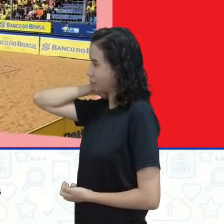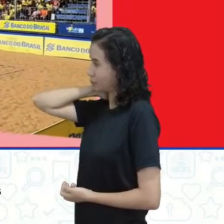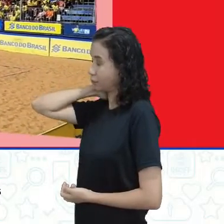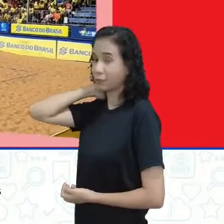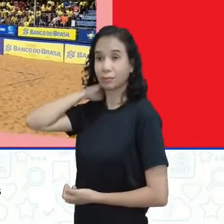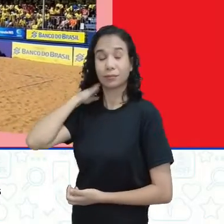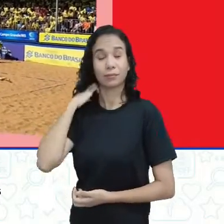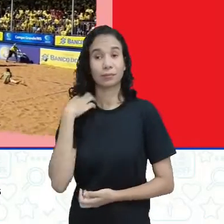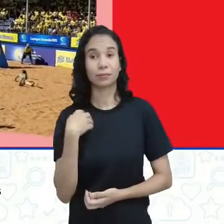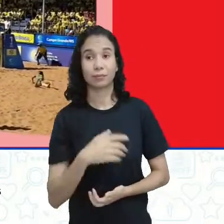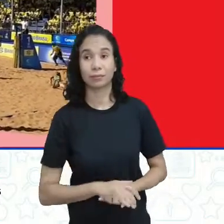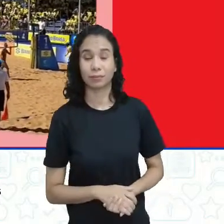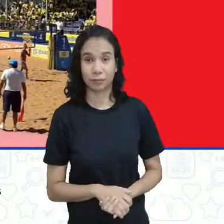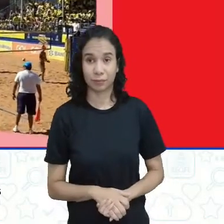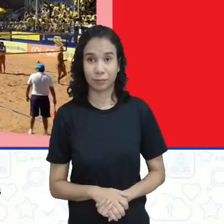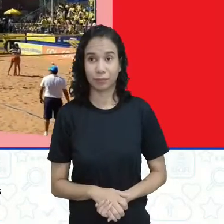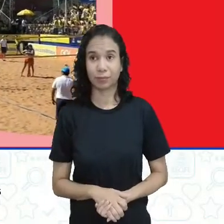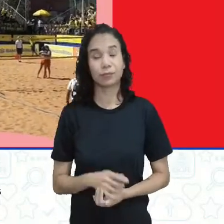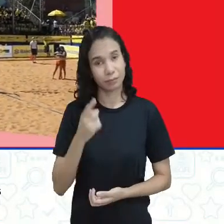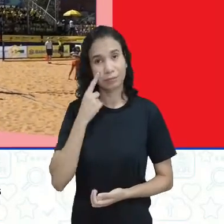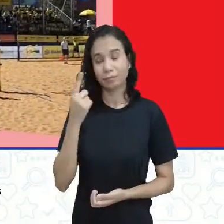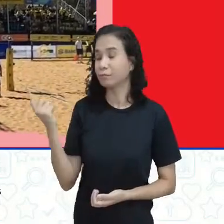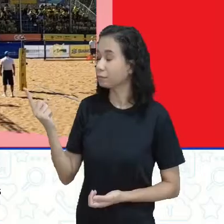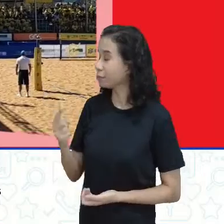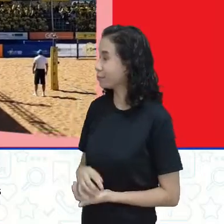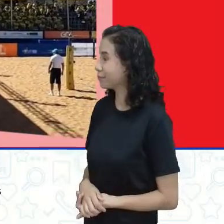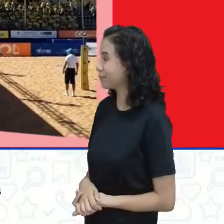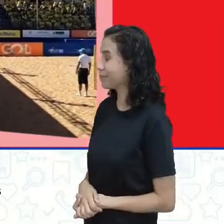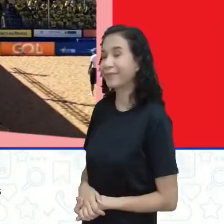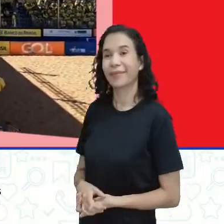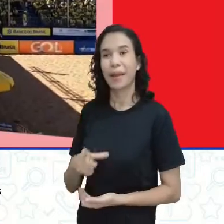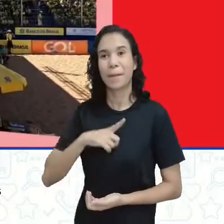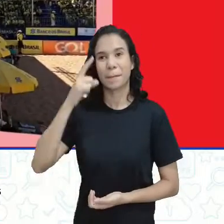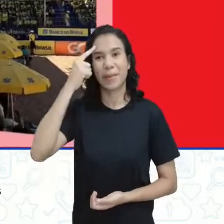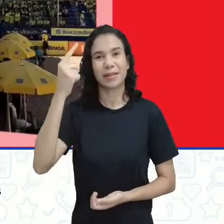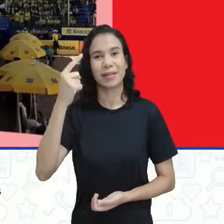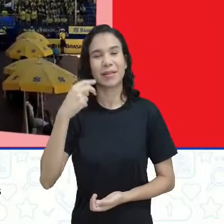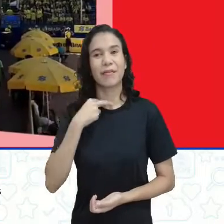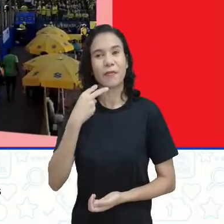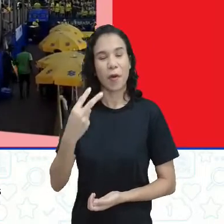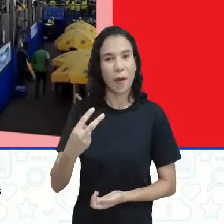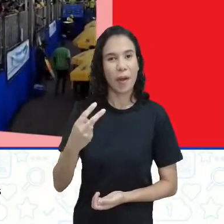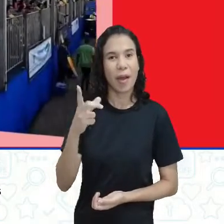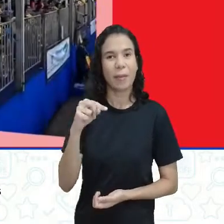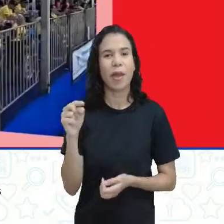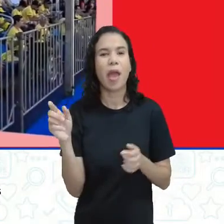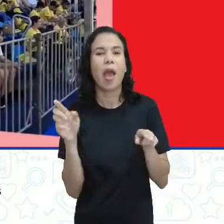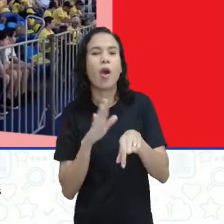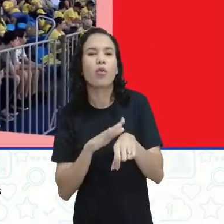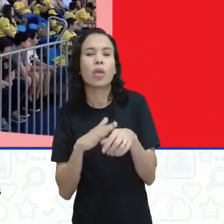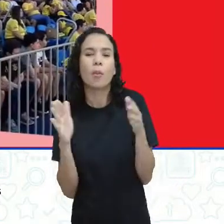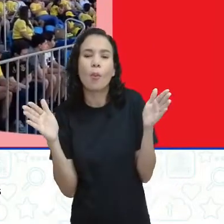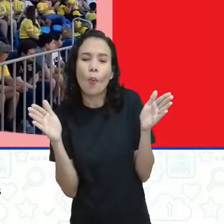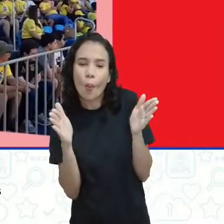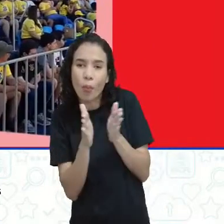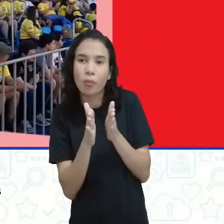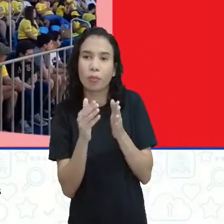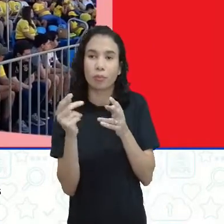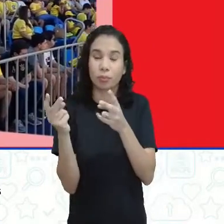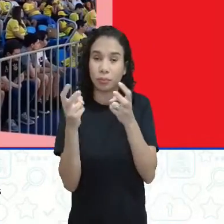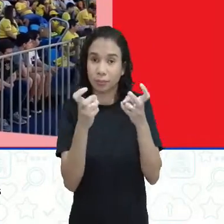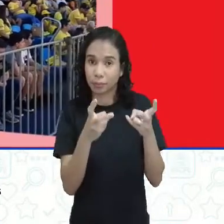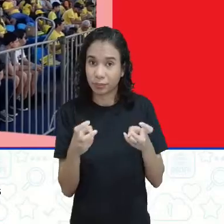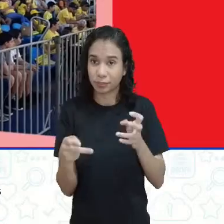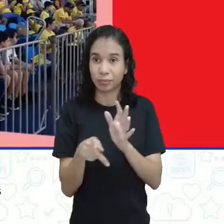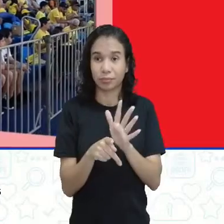E aí, eu acho que o vídeo... Não, é isso aí mesmo. Eu achei que tinha, ele vai repetir. É porque é um vídeo curtinho, né? Vocês percebam